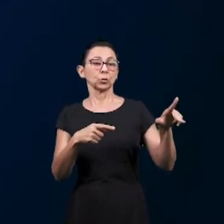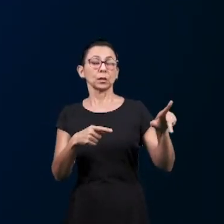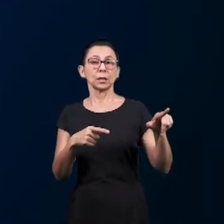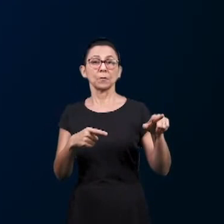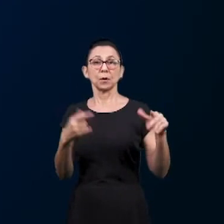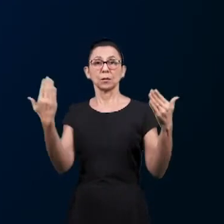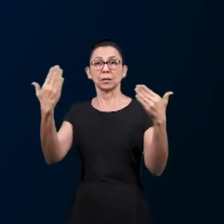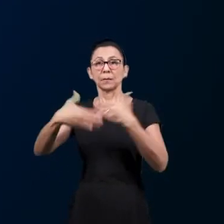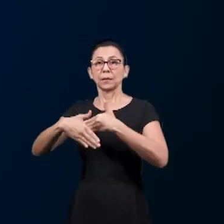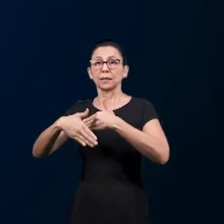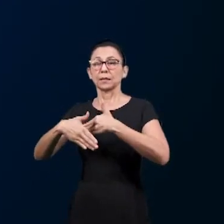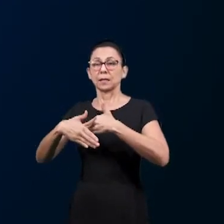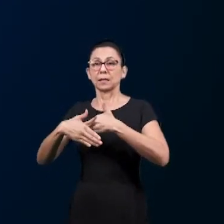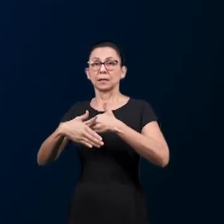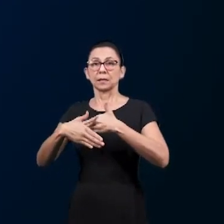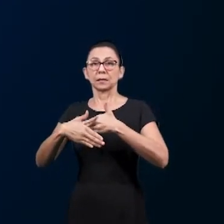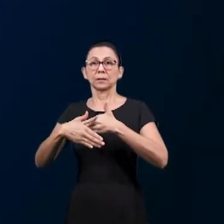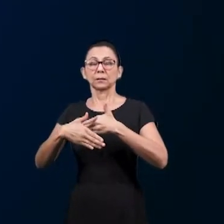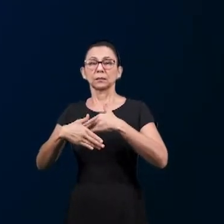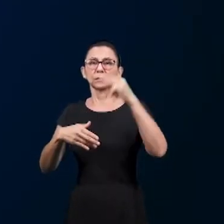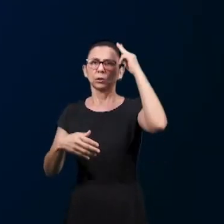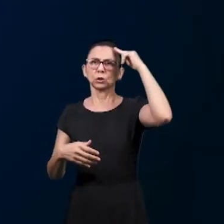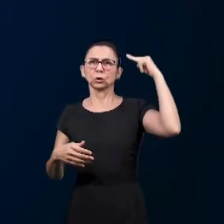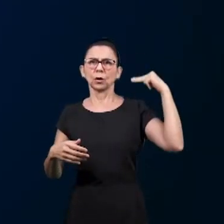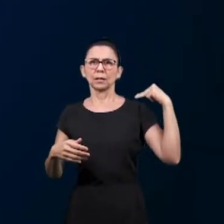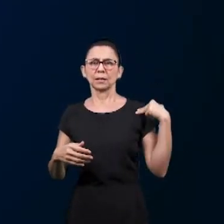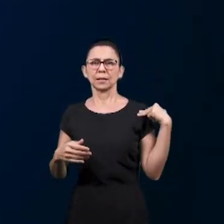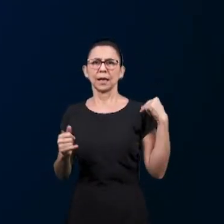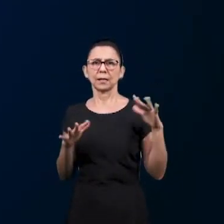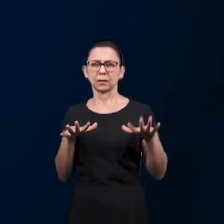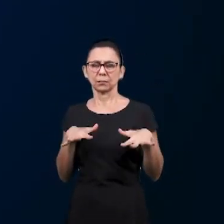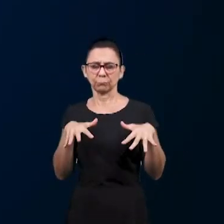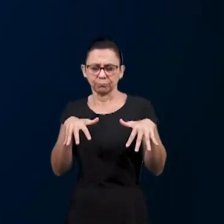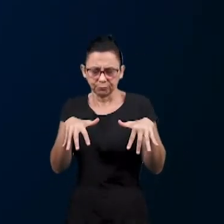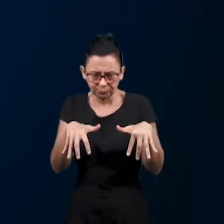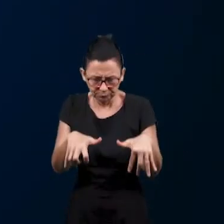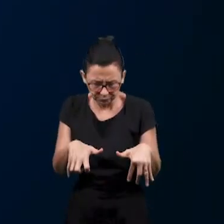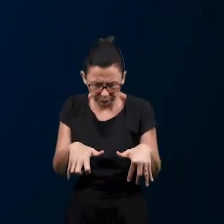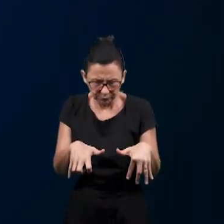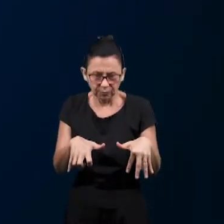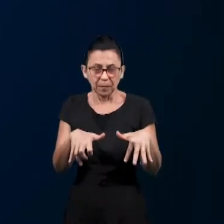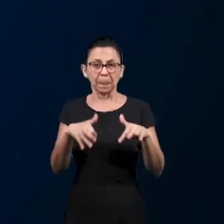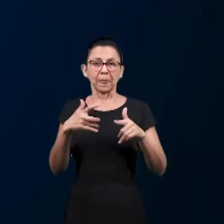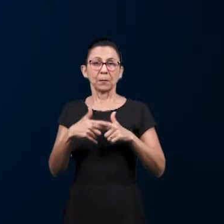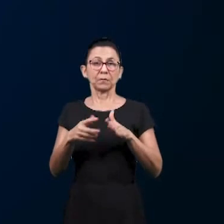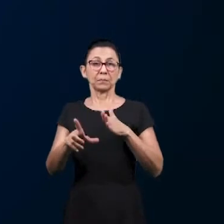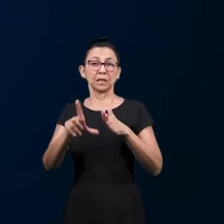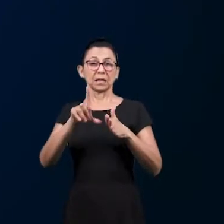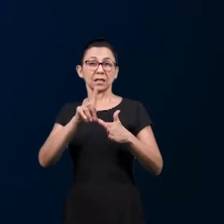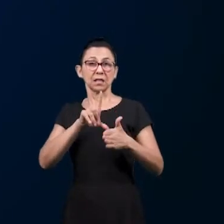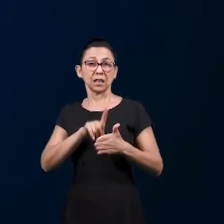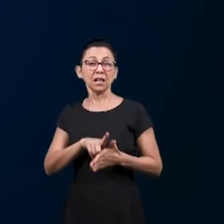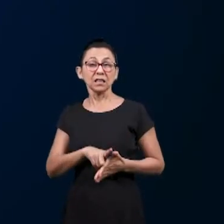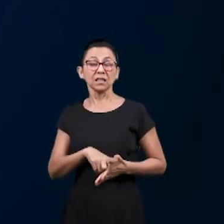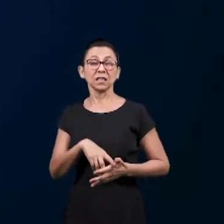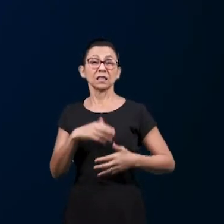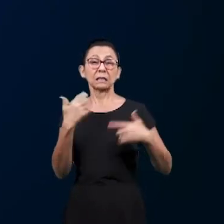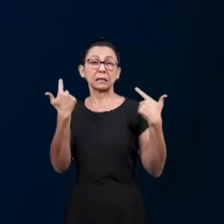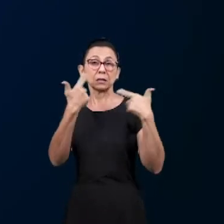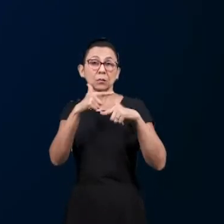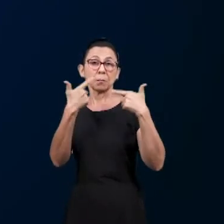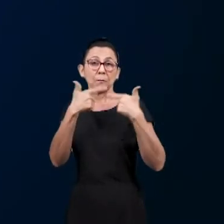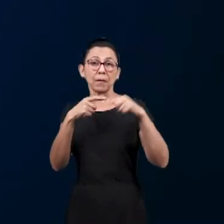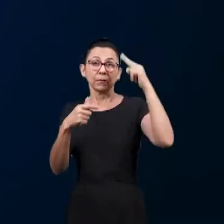dele. Mesmo depois de José ter os avisado de seus sonhos e do que aconteceria, eles não deram ouvidos e